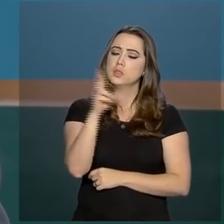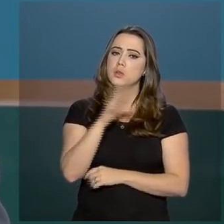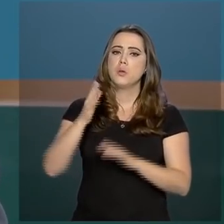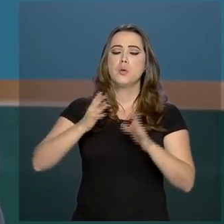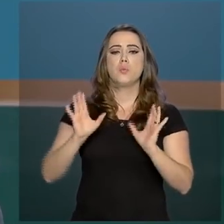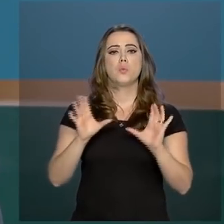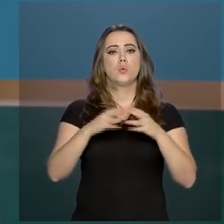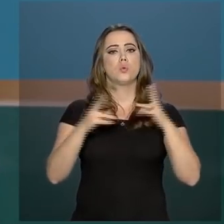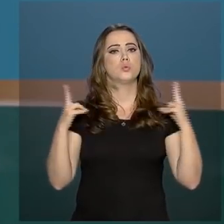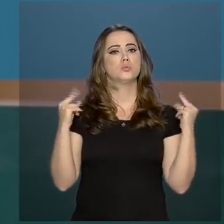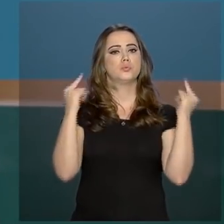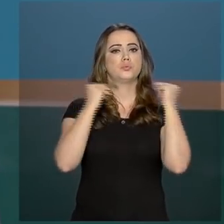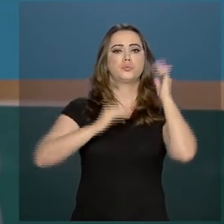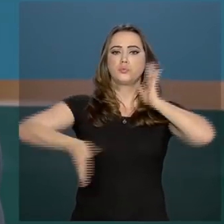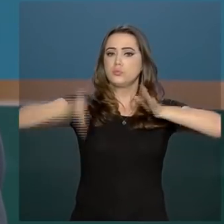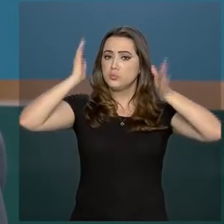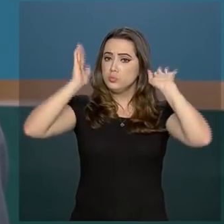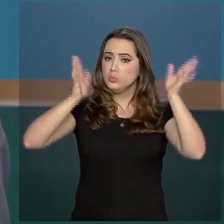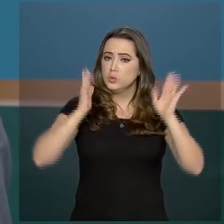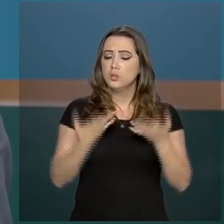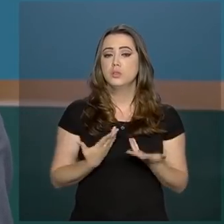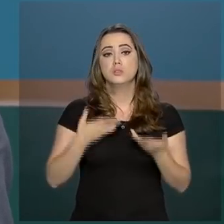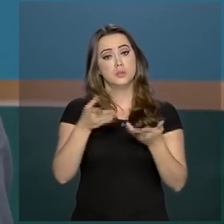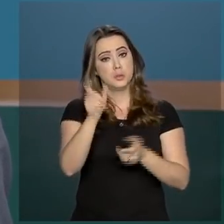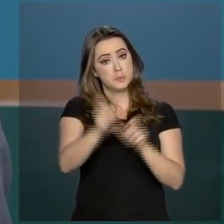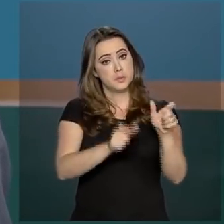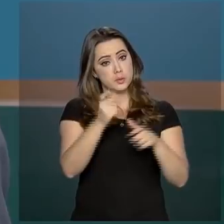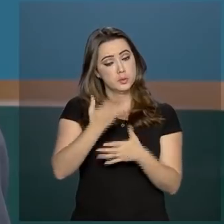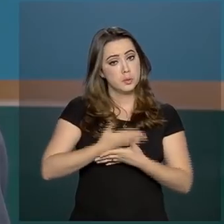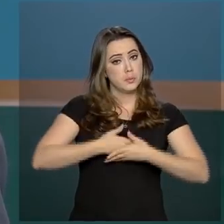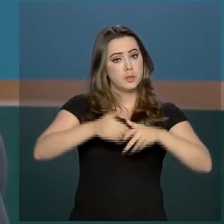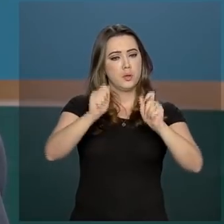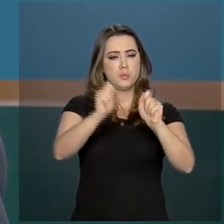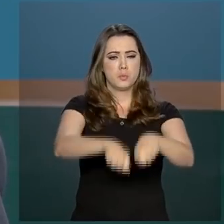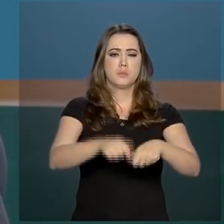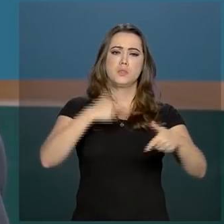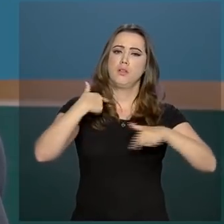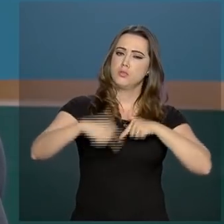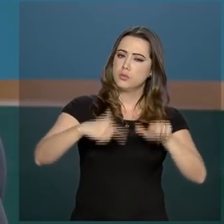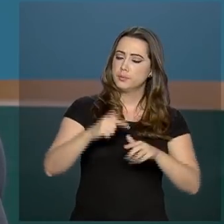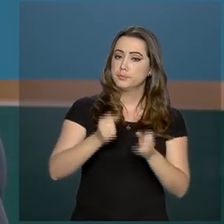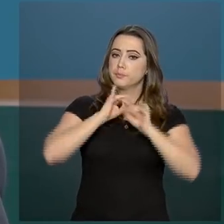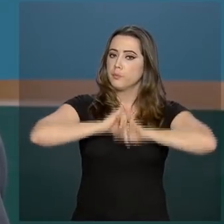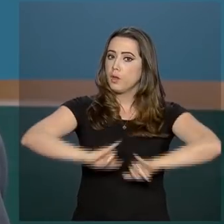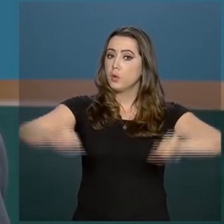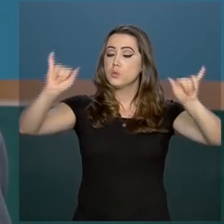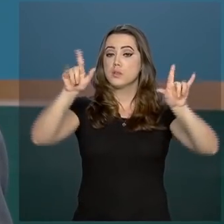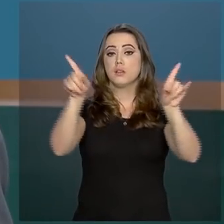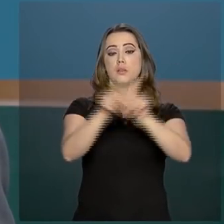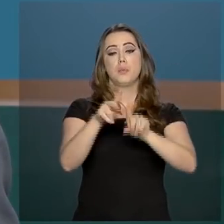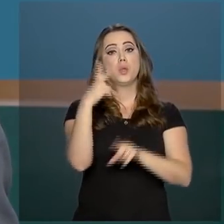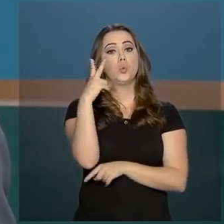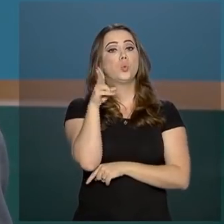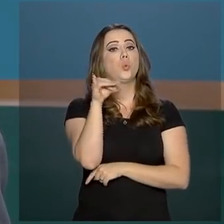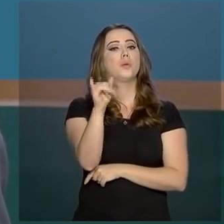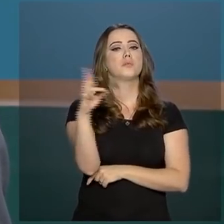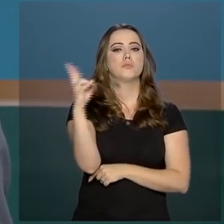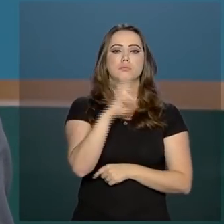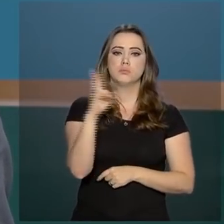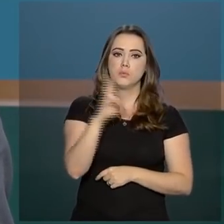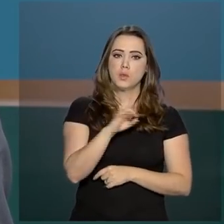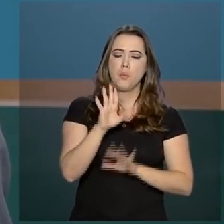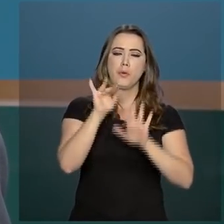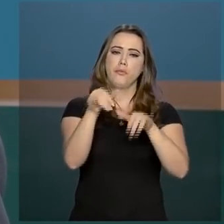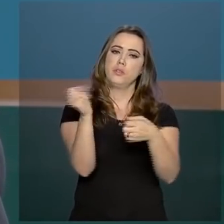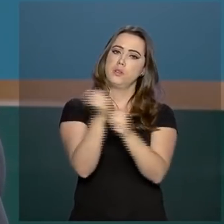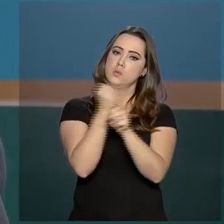caminhoneiros de todo o Brasil. E para que os caminhoneiros tenham melhores condições de trabalho, foram anunciados também 2 bilhões de reais